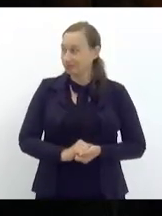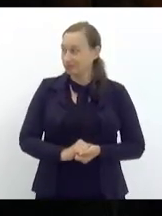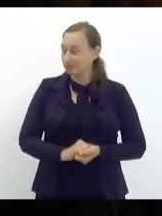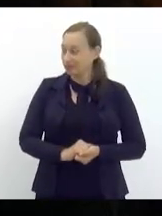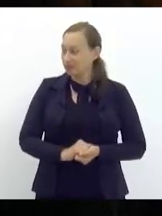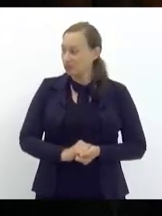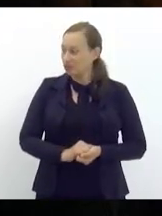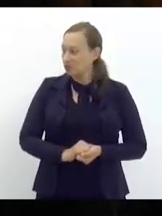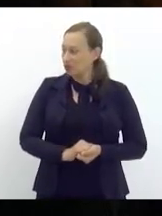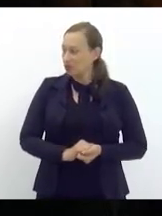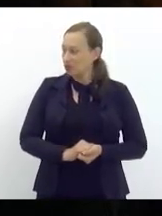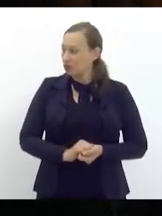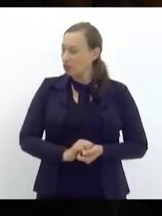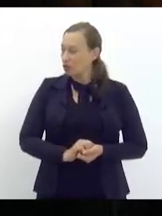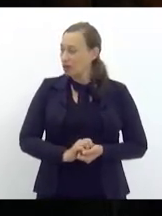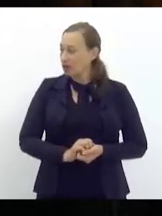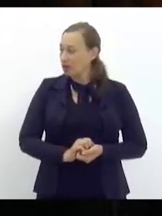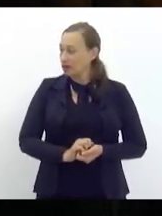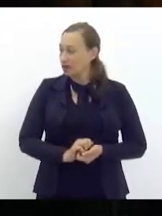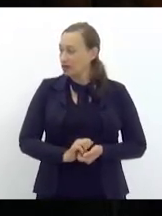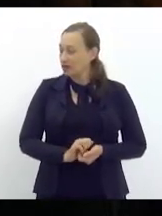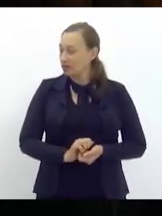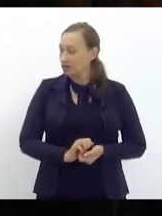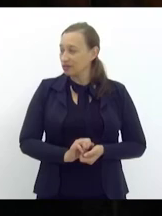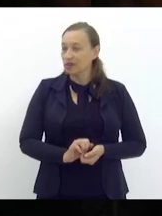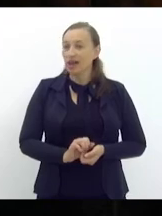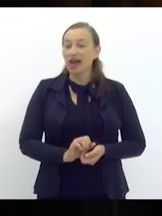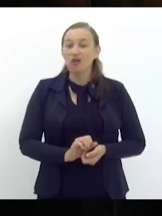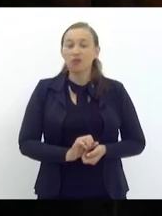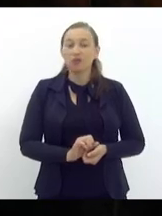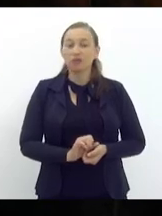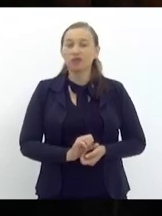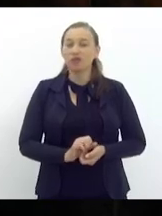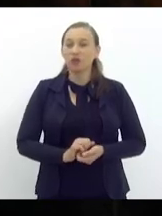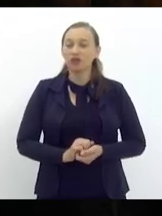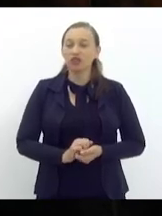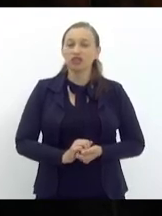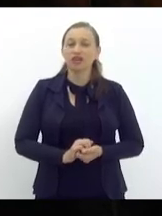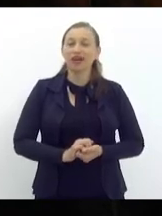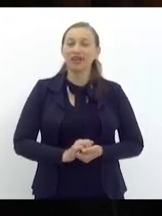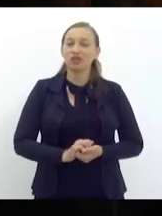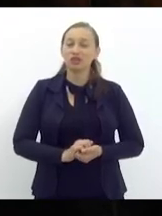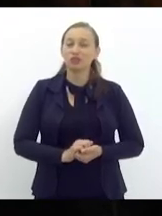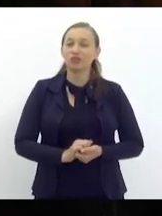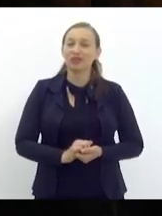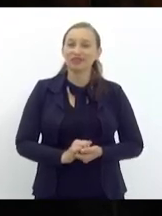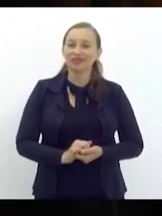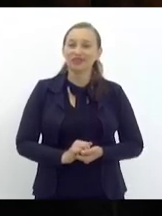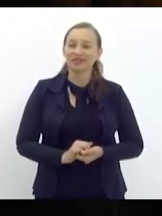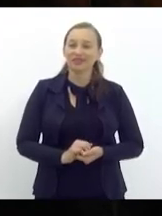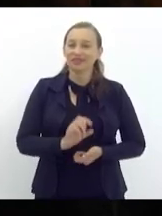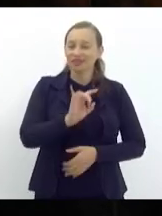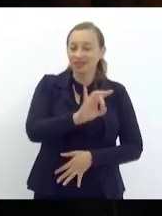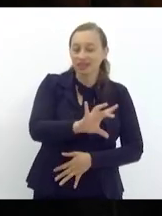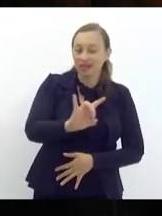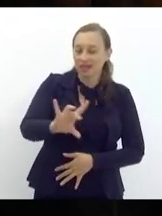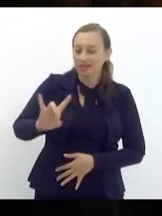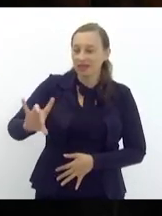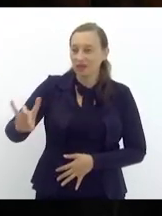a medalha para se votar favorável ao contrário cada um tem os seus